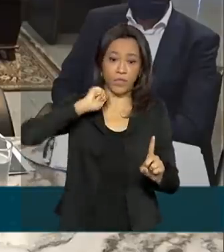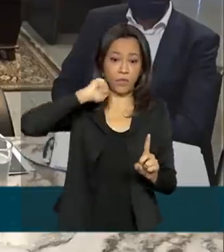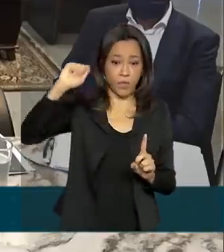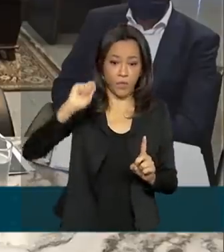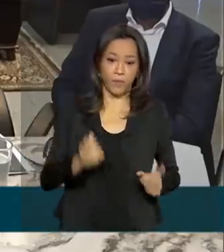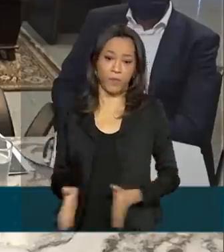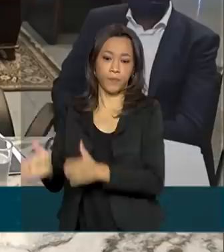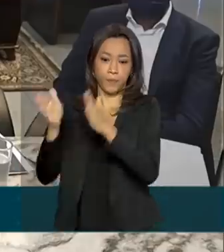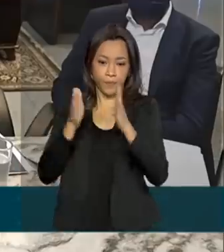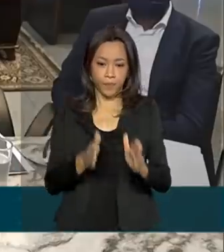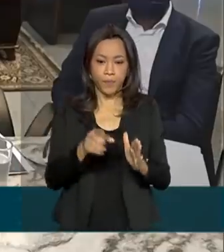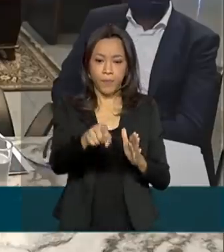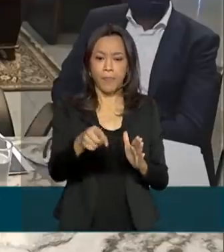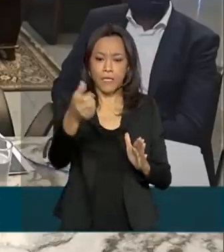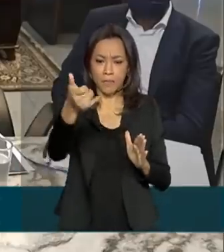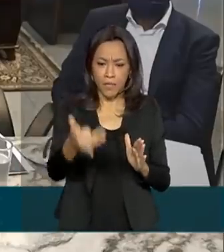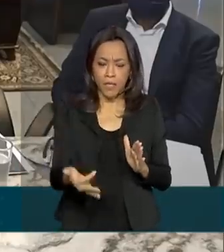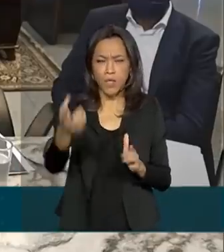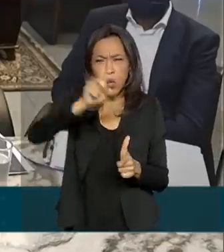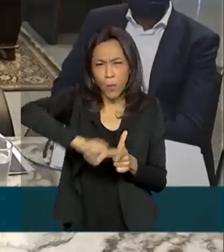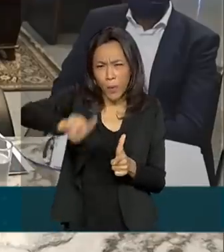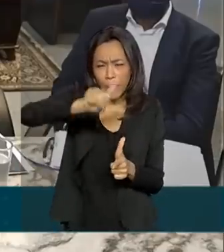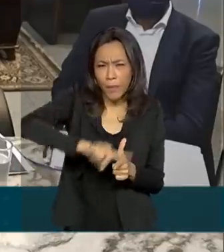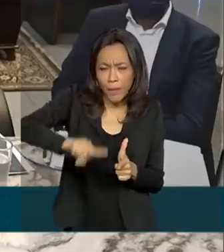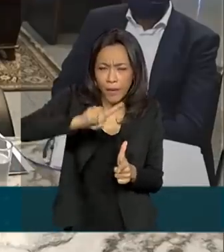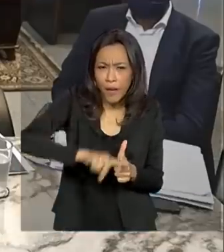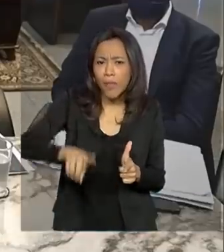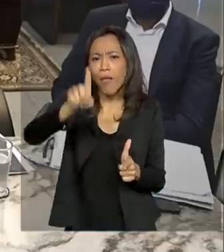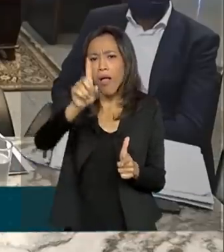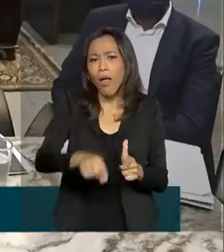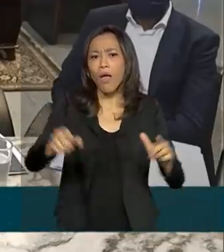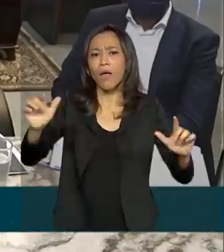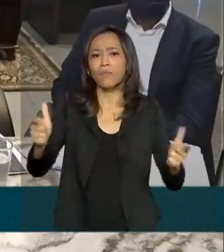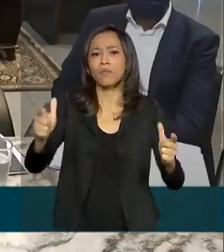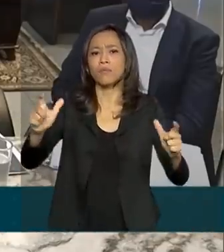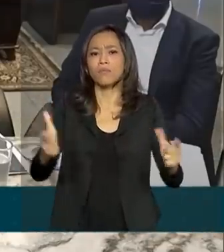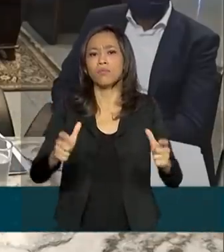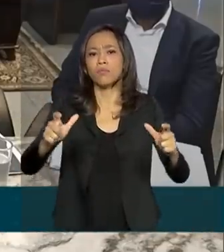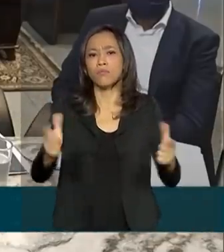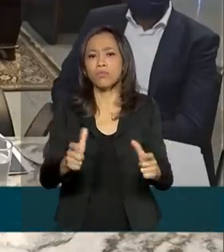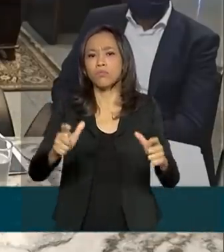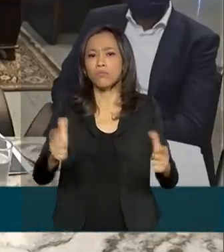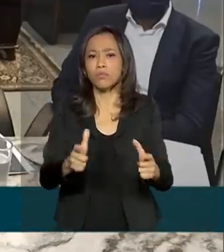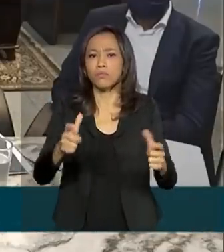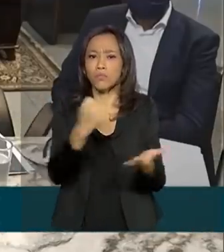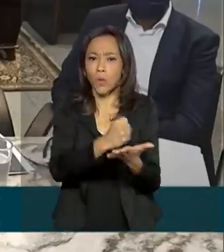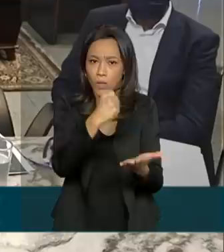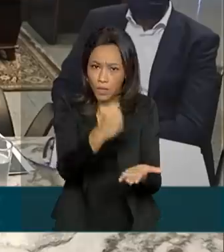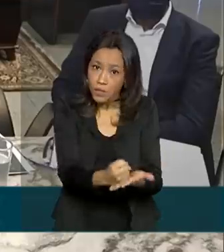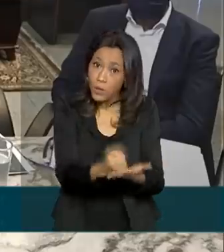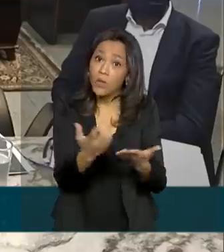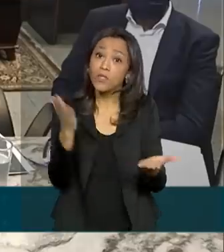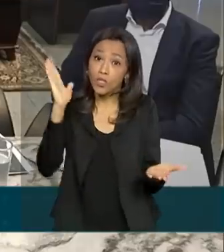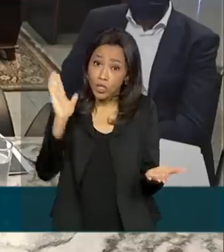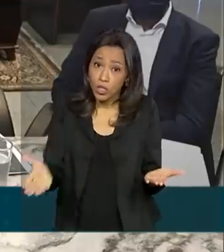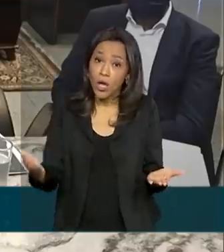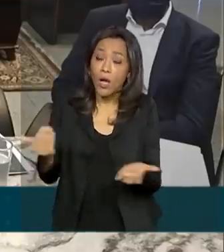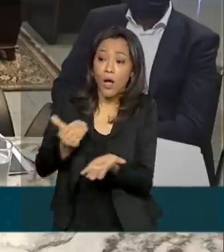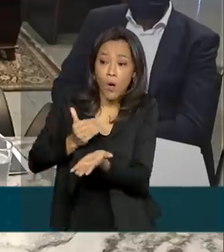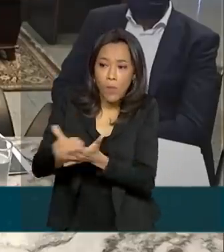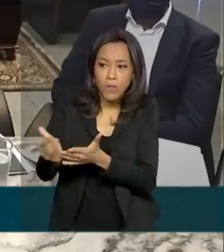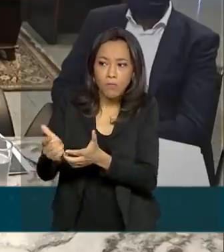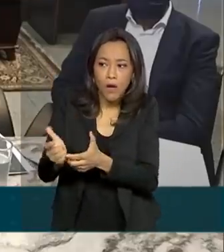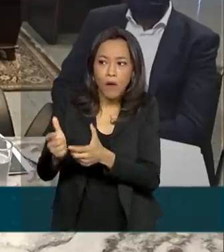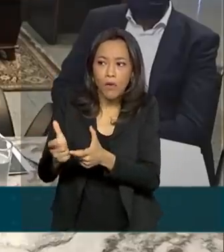que o maior problema seja a redução do ritmo de contratações, já começamos a ver uma